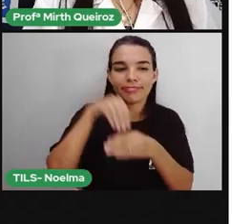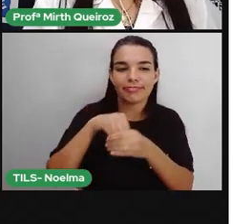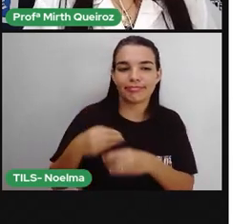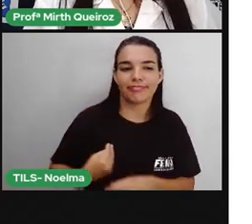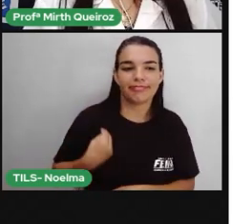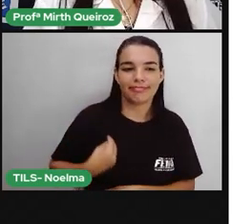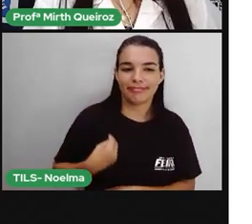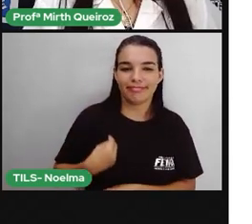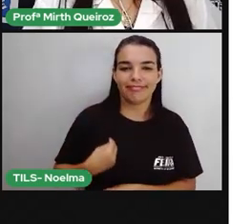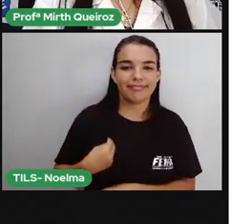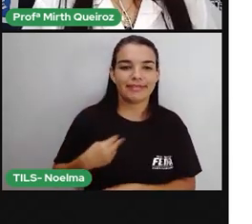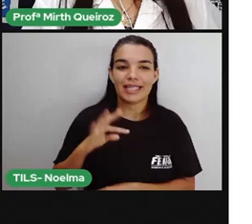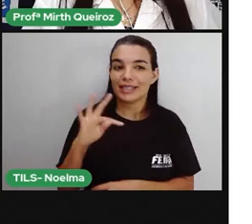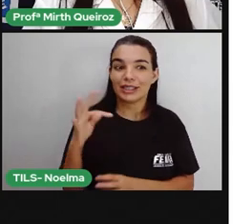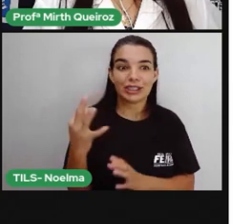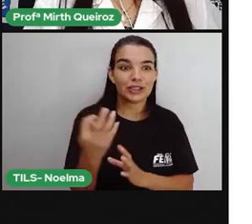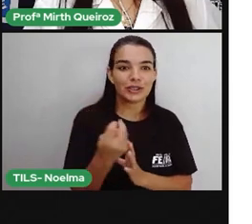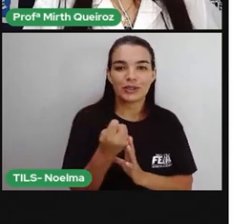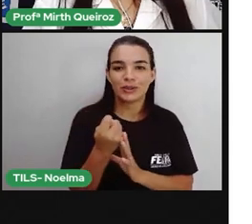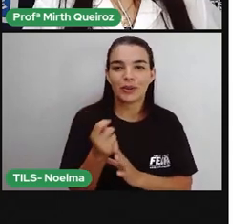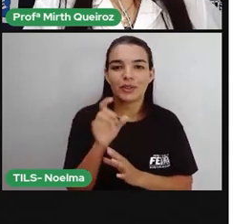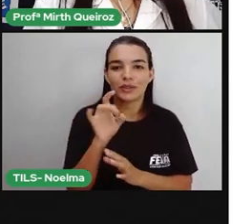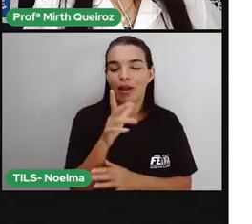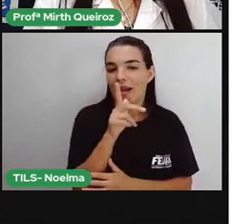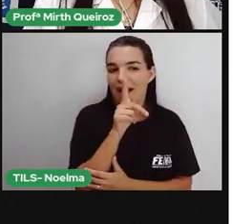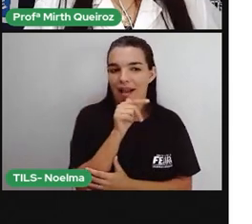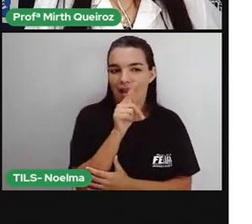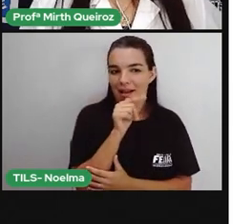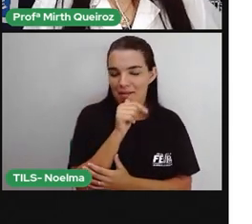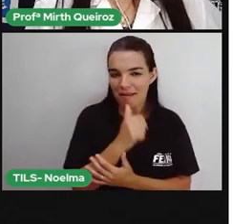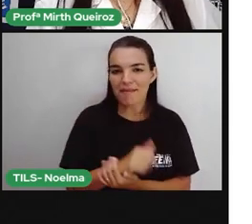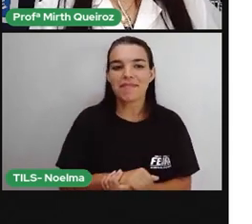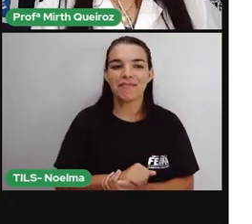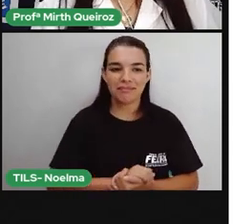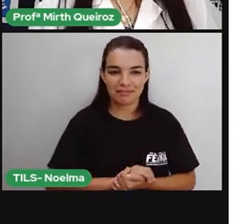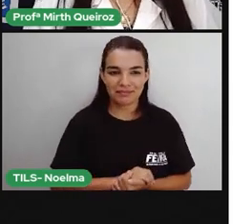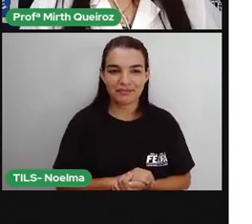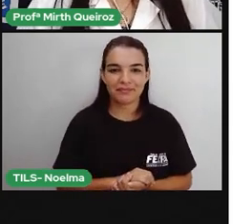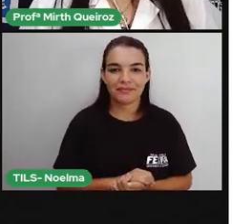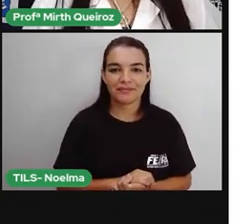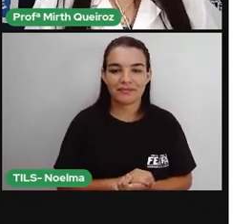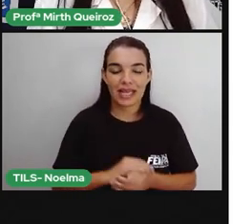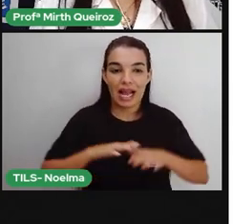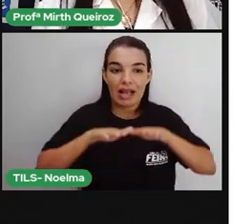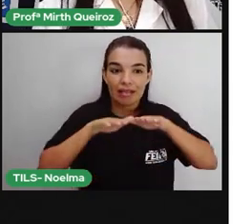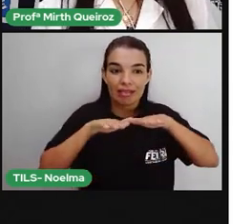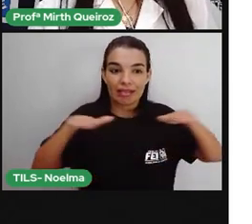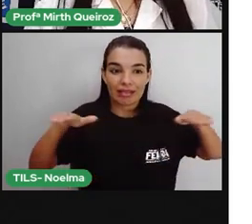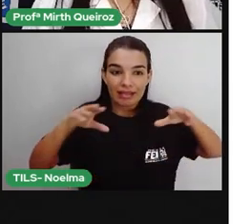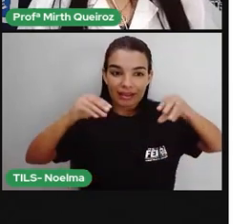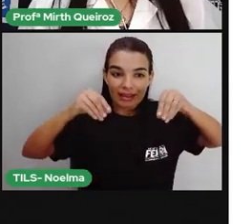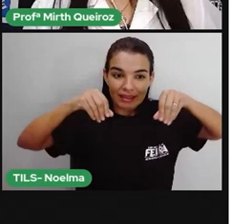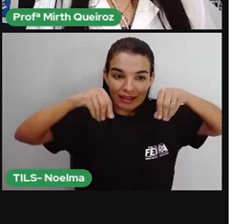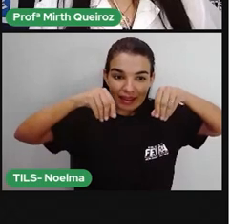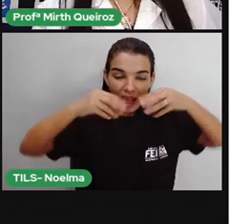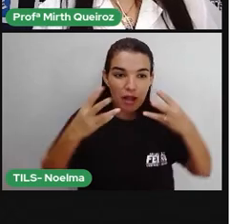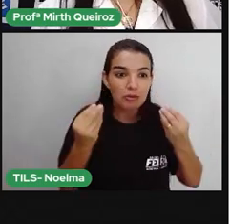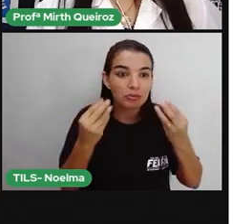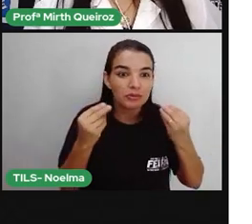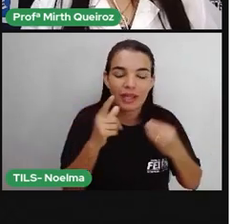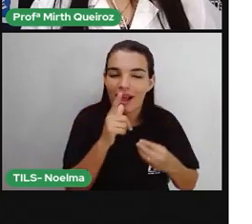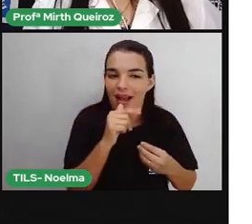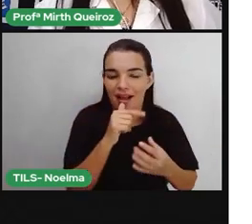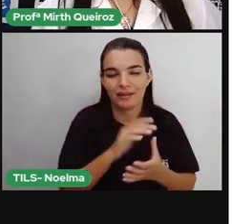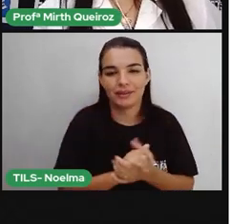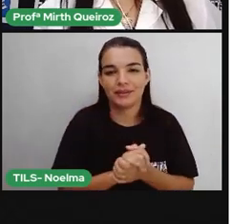Ela é toda aí revestida aí com água. Ela é inundada. E o Pantanal,